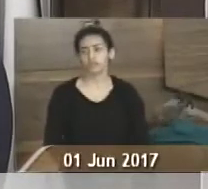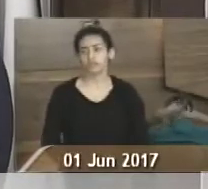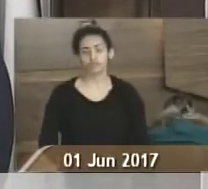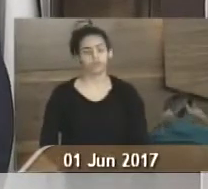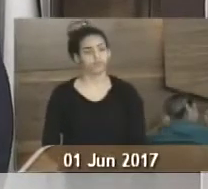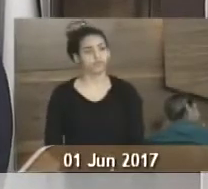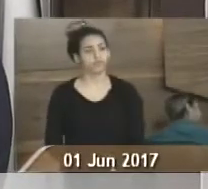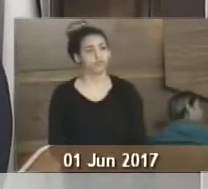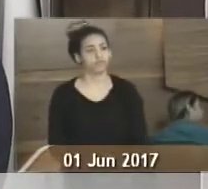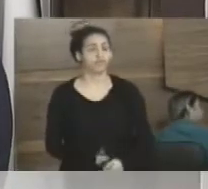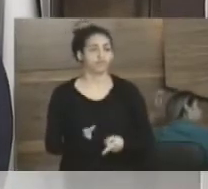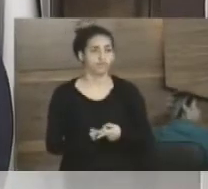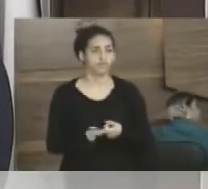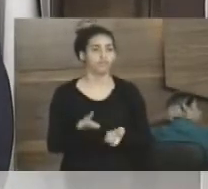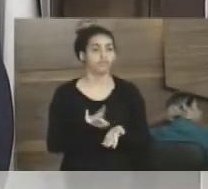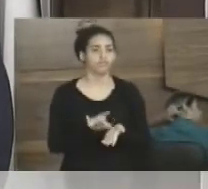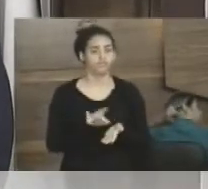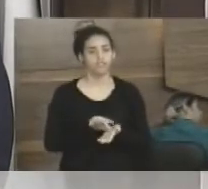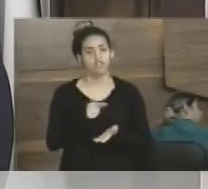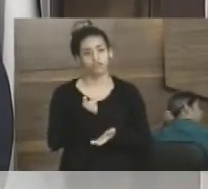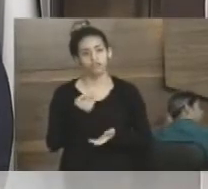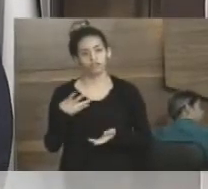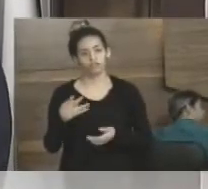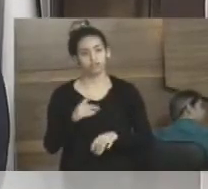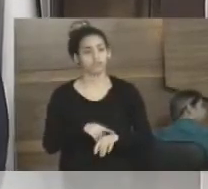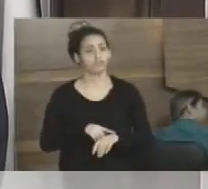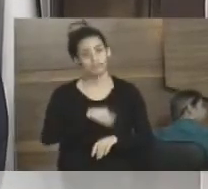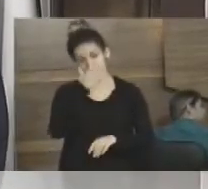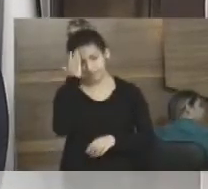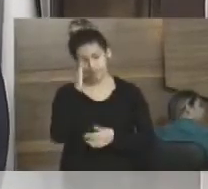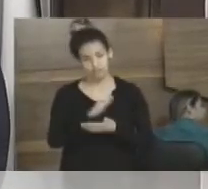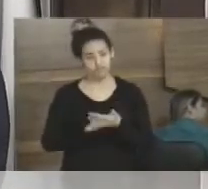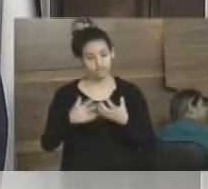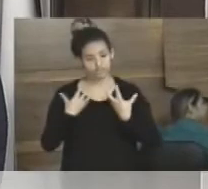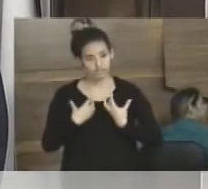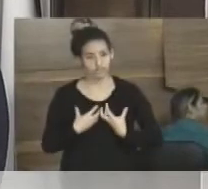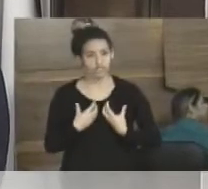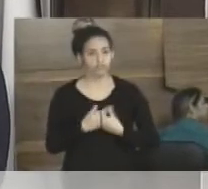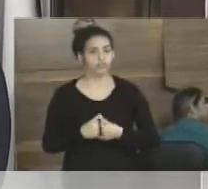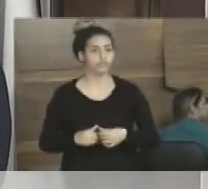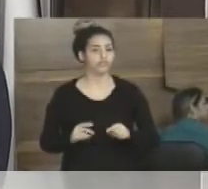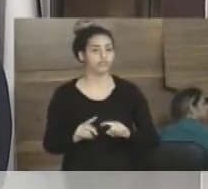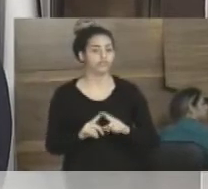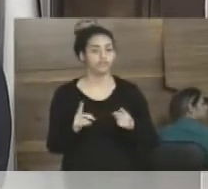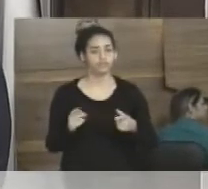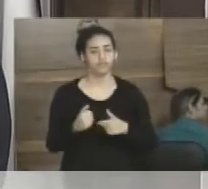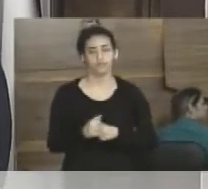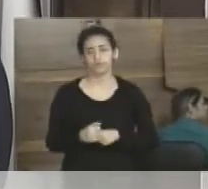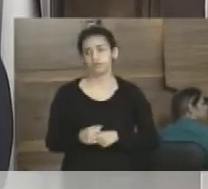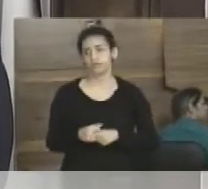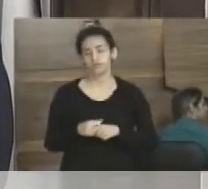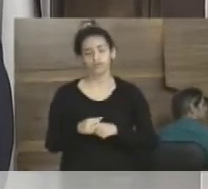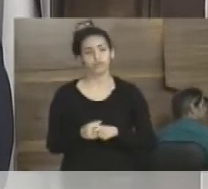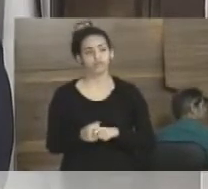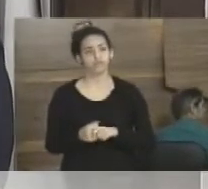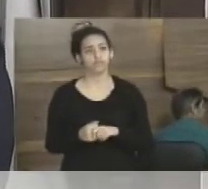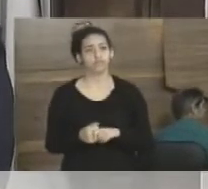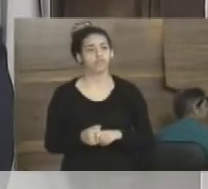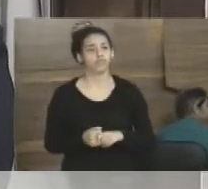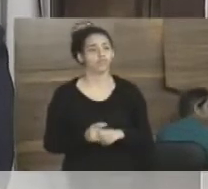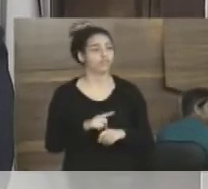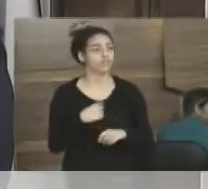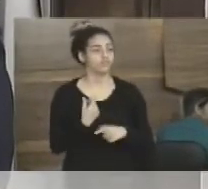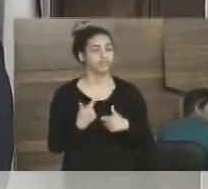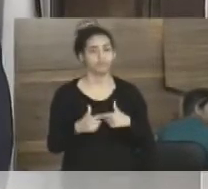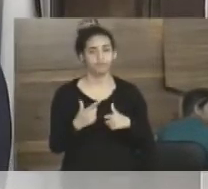com outro colega, porque, realmente, ficar 24 horas sem dormir, ninguém aguenta. Aí você falha na qualidade do atendimento. Mas esse é o